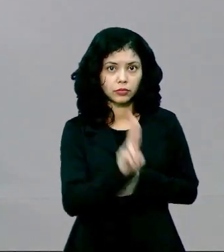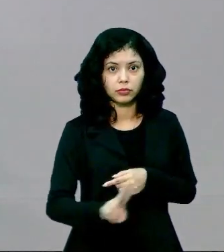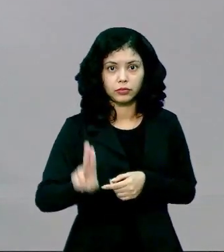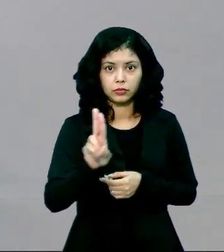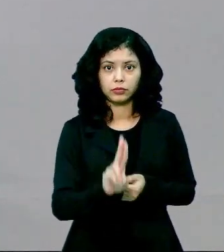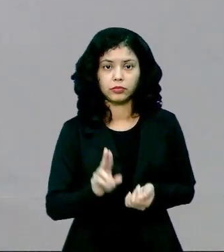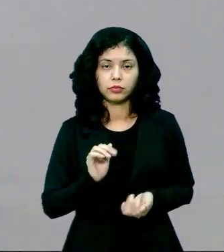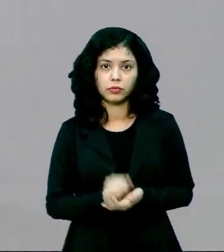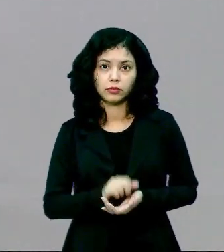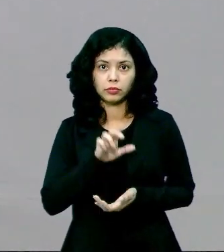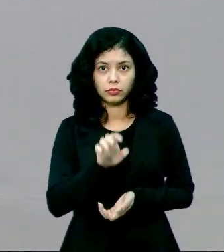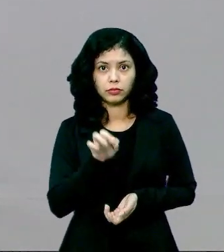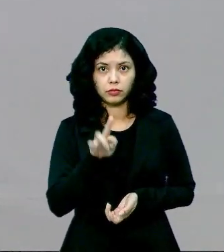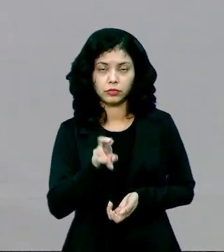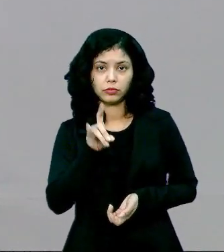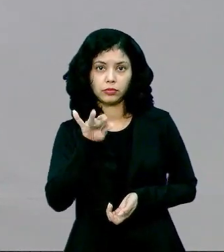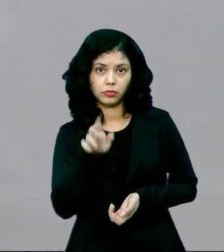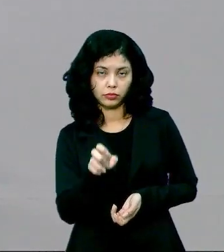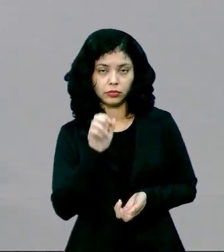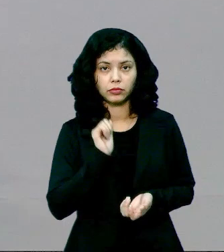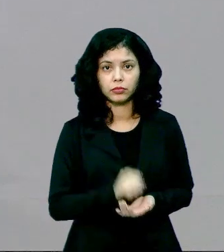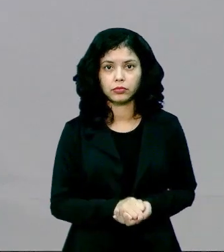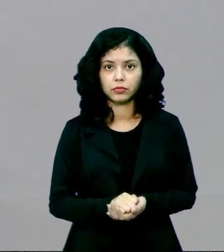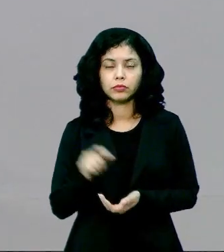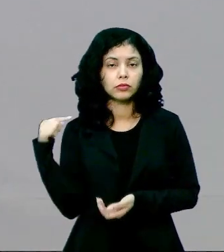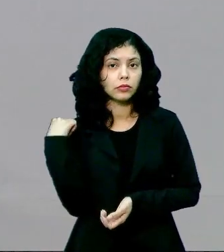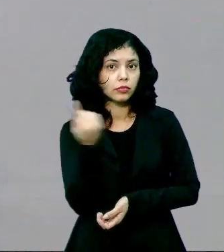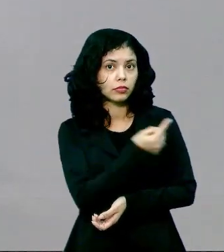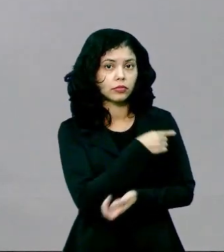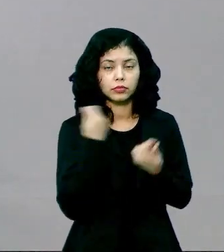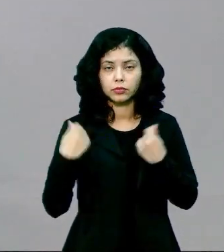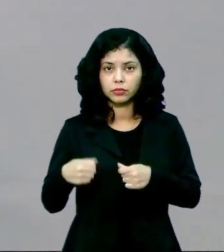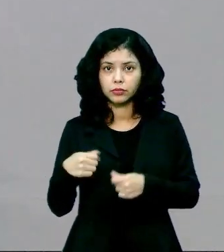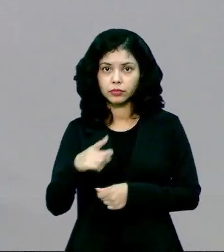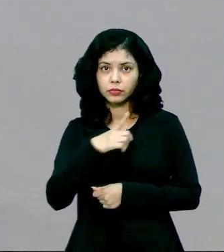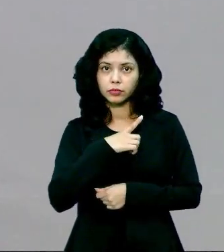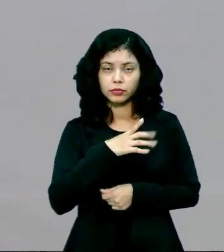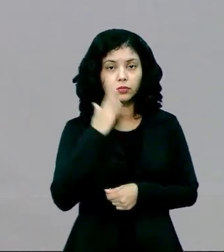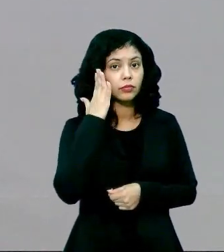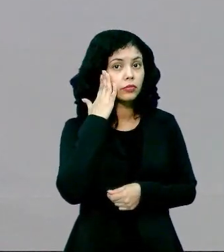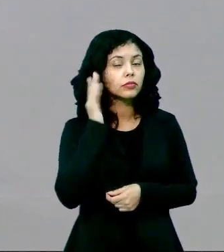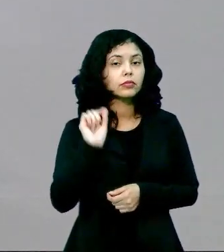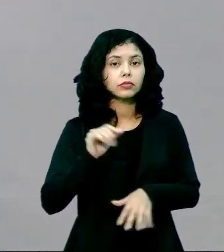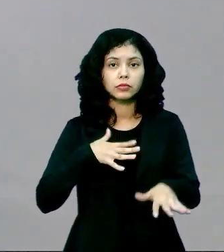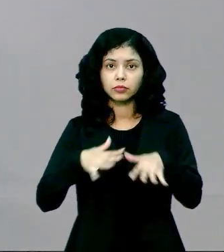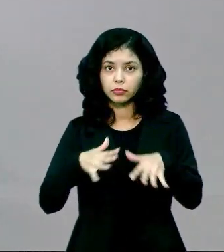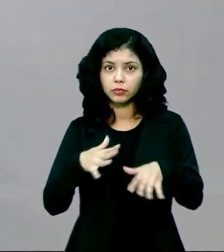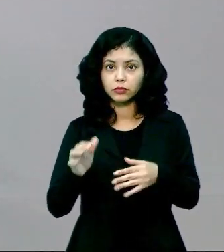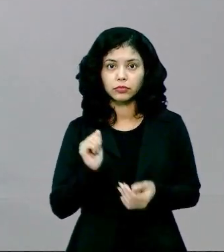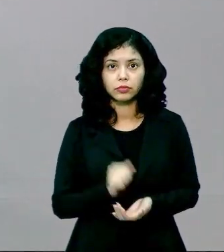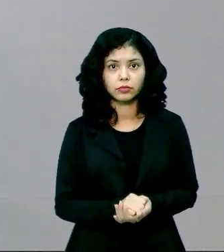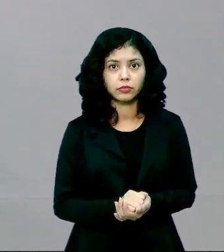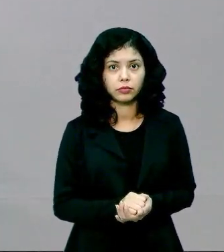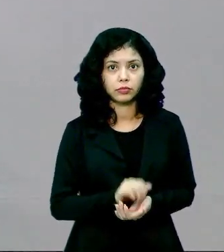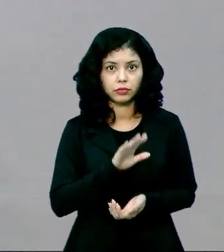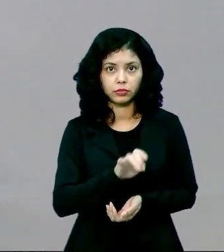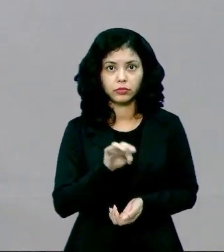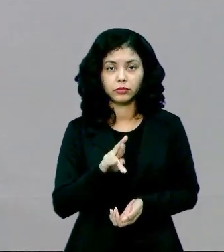equidade. Então, nós temos que entender que um movimento como esse, ele busca